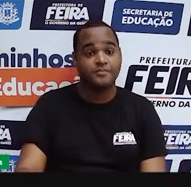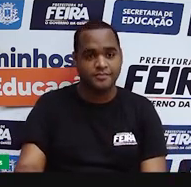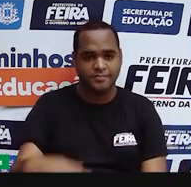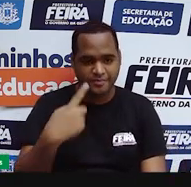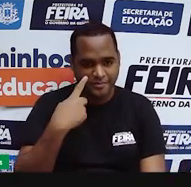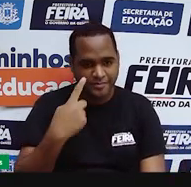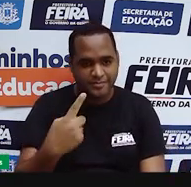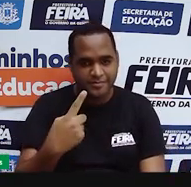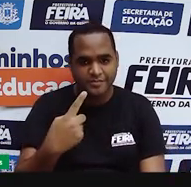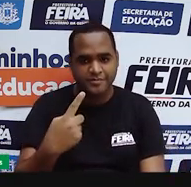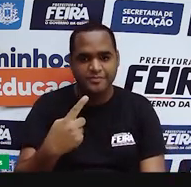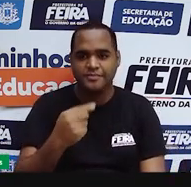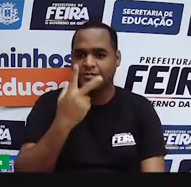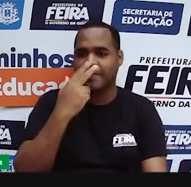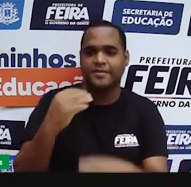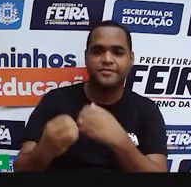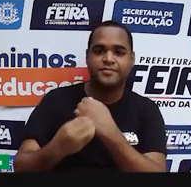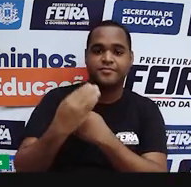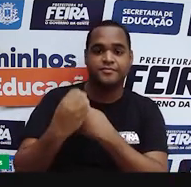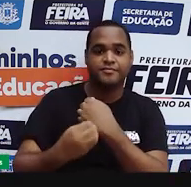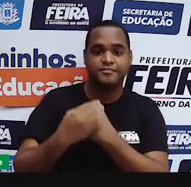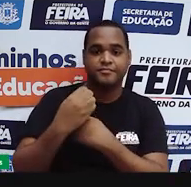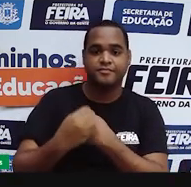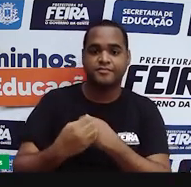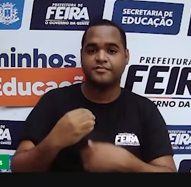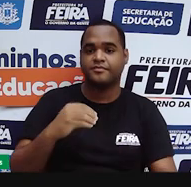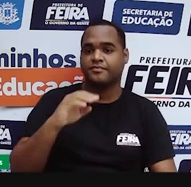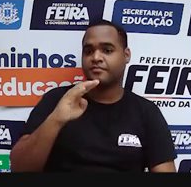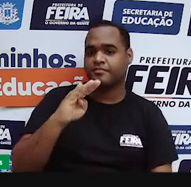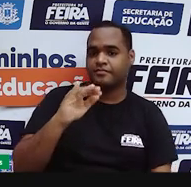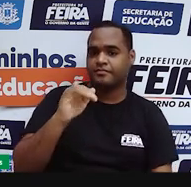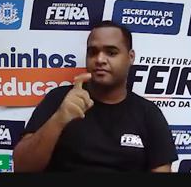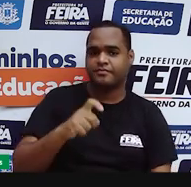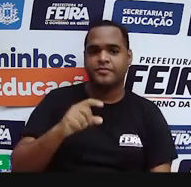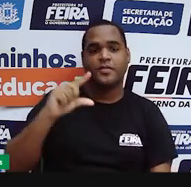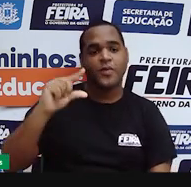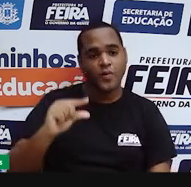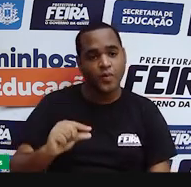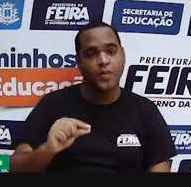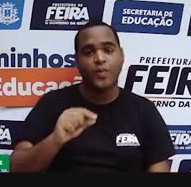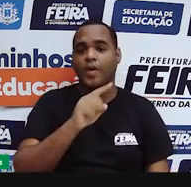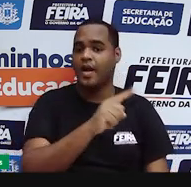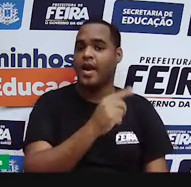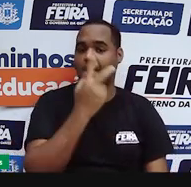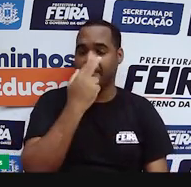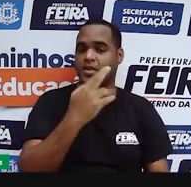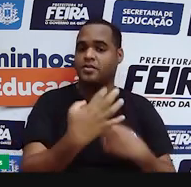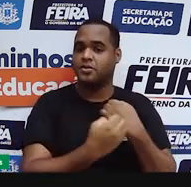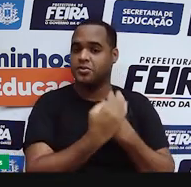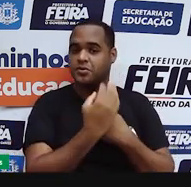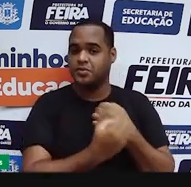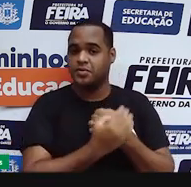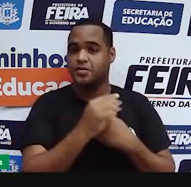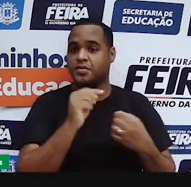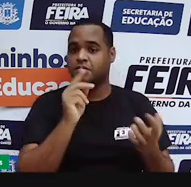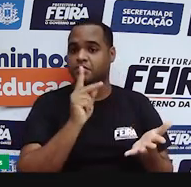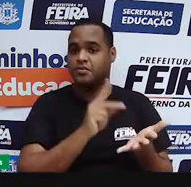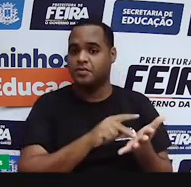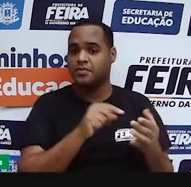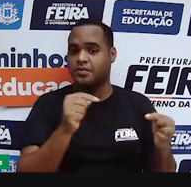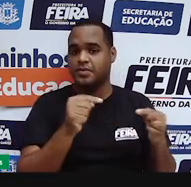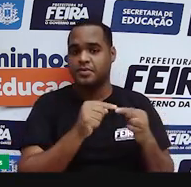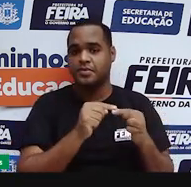Nível de desinformação. Baixo. Isso quer dizer o quê? Que aquele link ali, aquela informação que contém naquele link, tem um